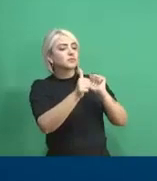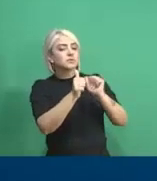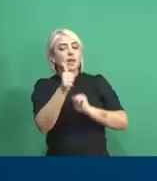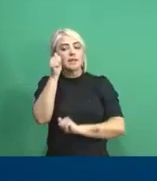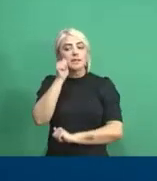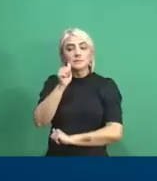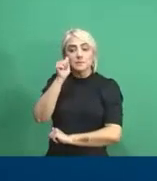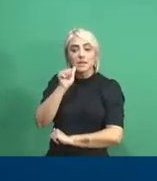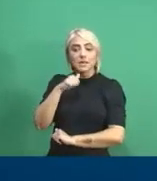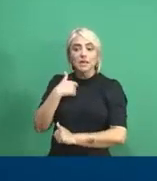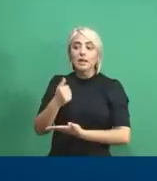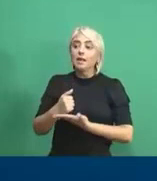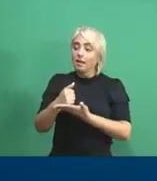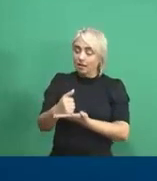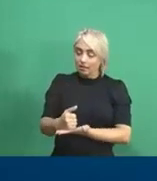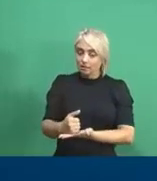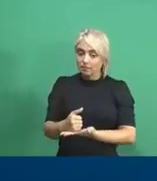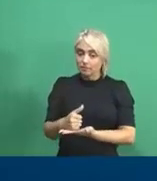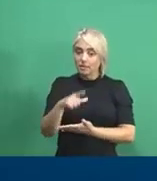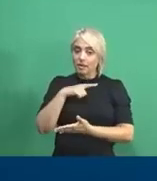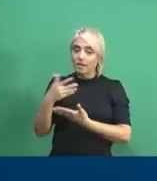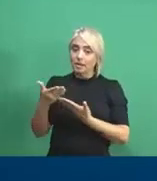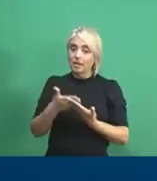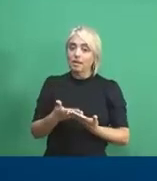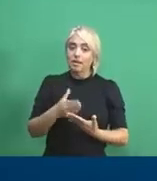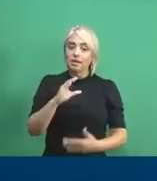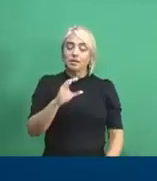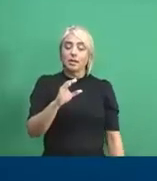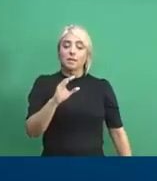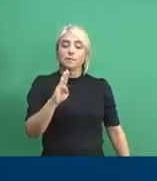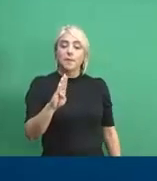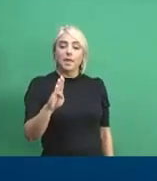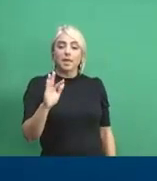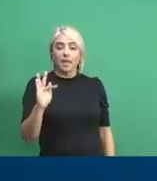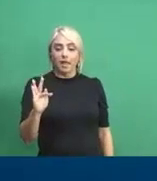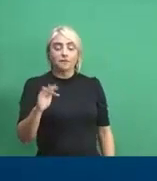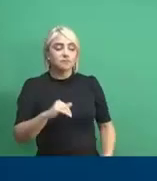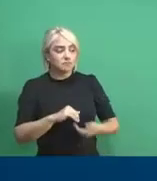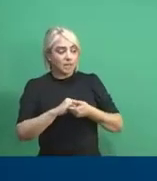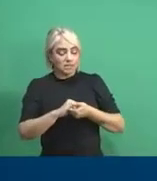meninas também, que é um patrocínio que vem com a CBF, uma parceria com a CBF.